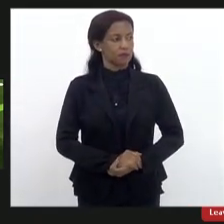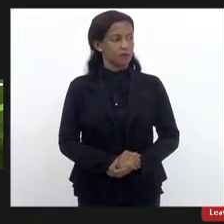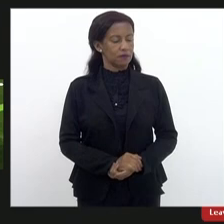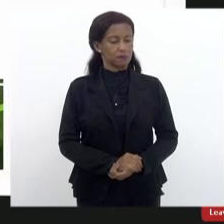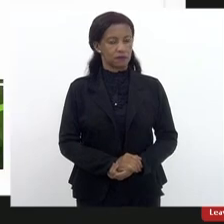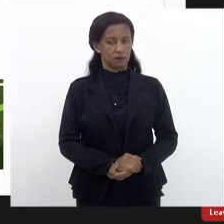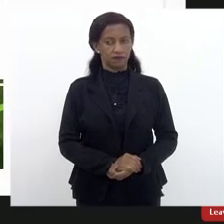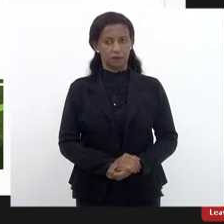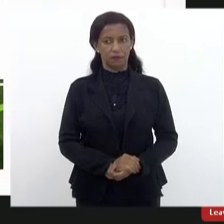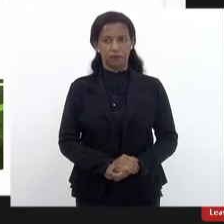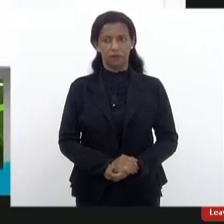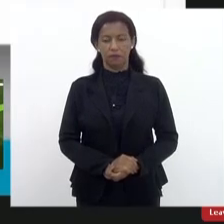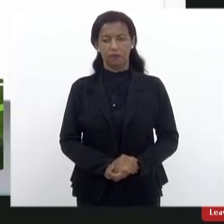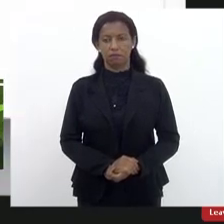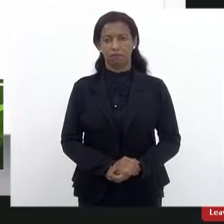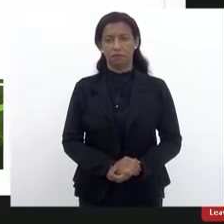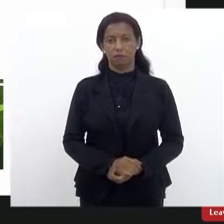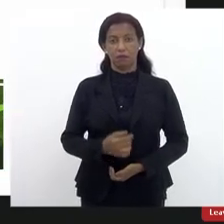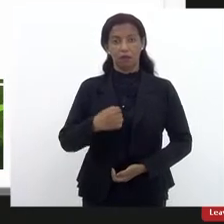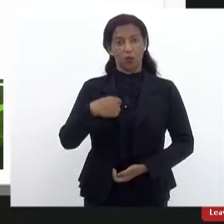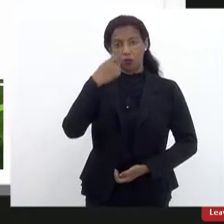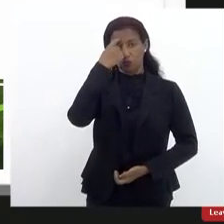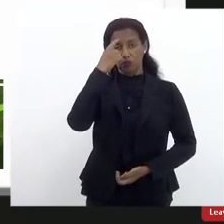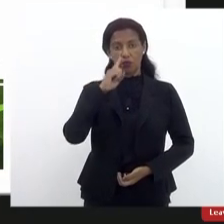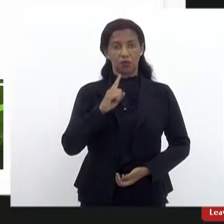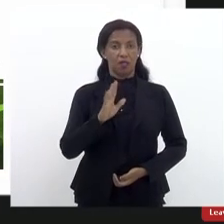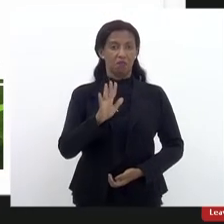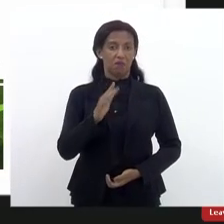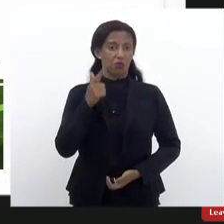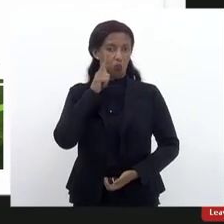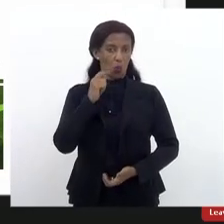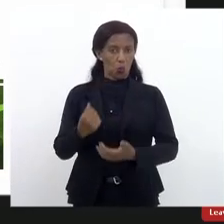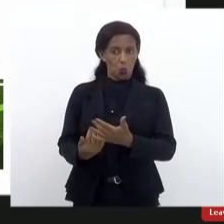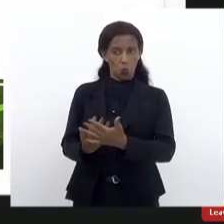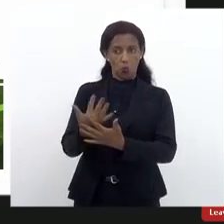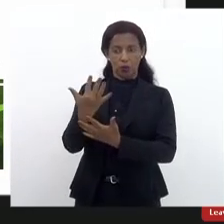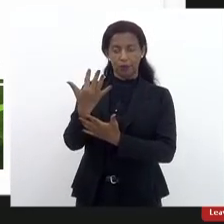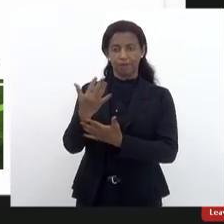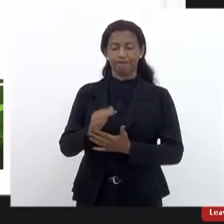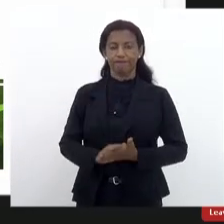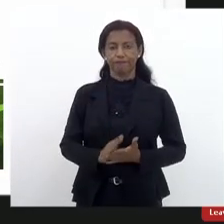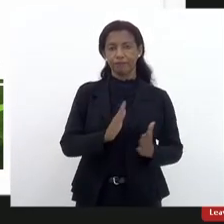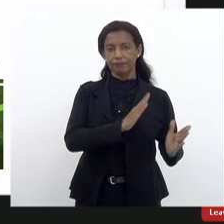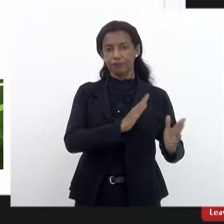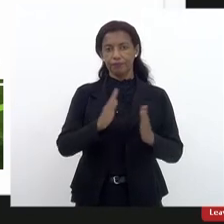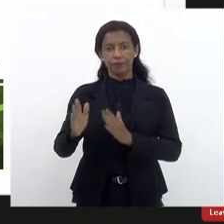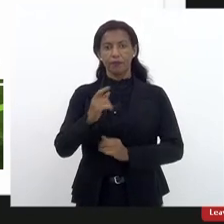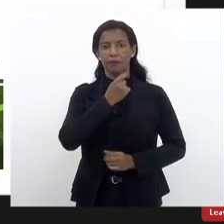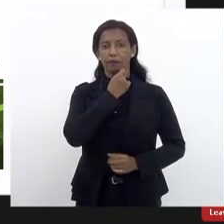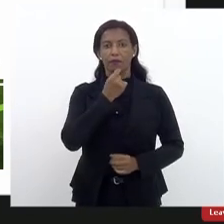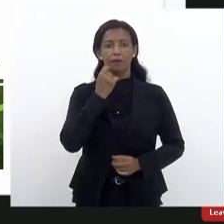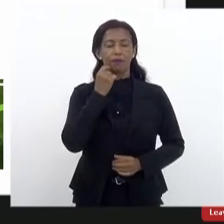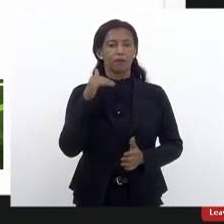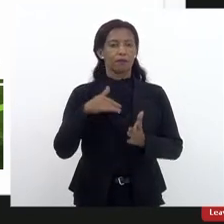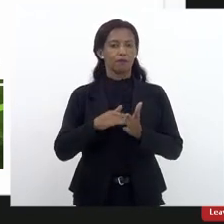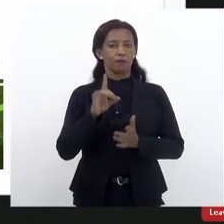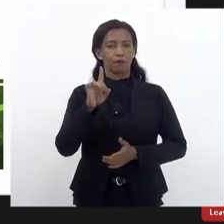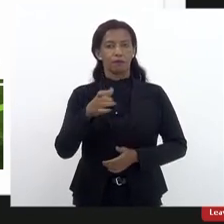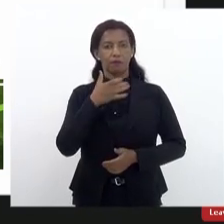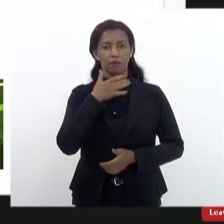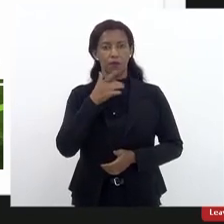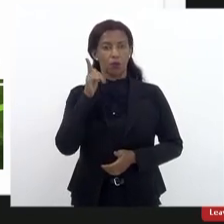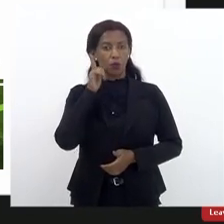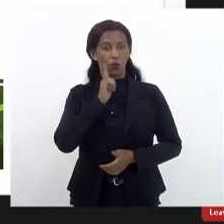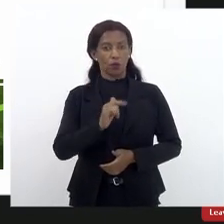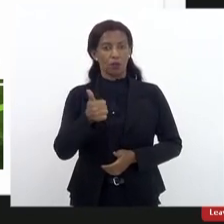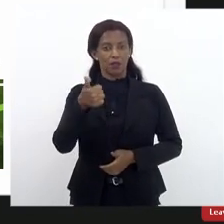Não sei se só sou eu, mas eu fiquei sem a tela, que voltou. Ao longo de setembro até dezembro, nós realizamos